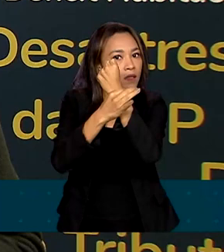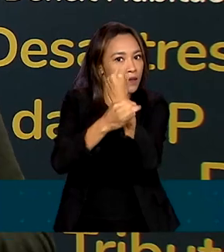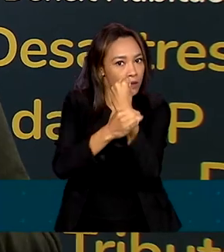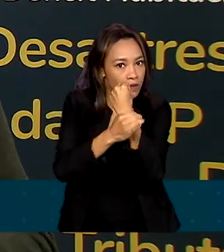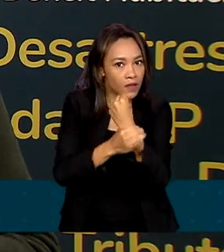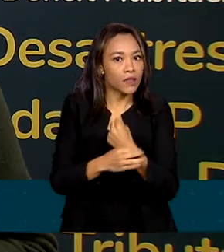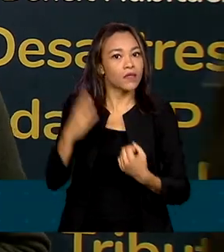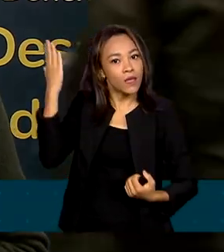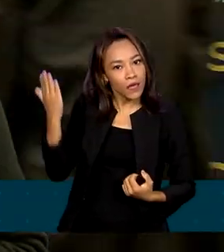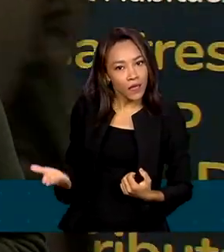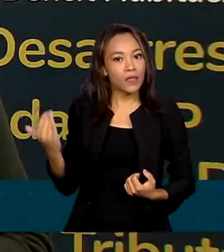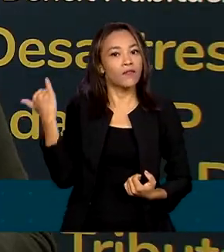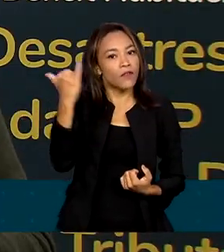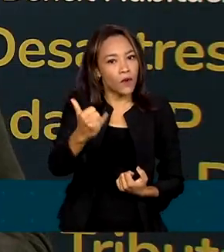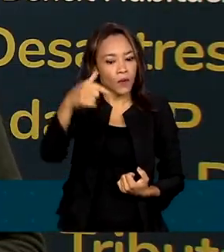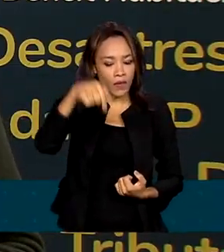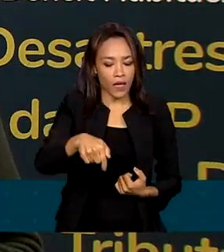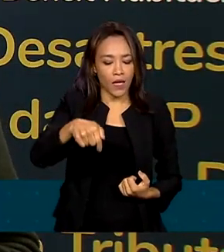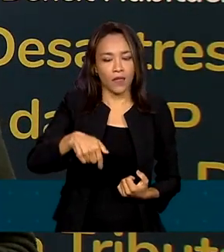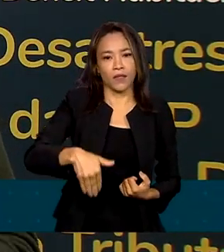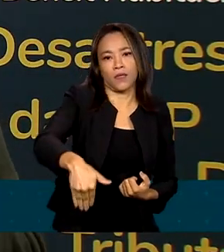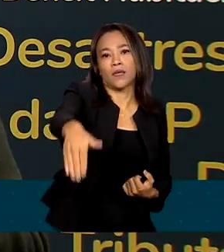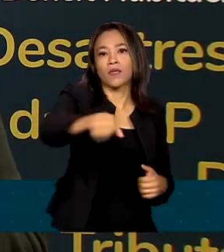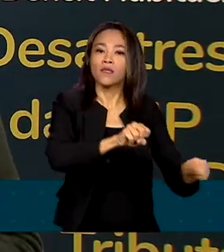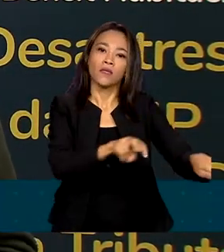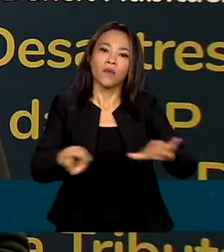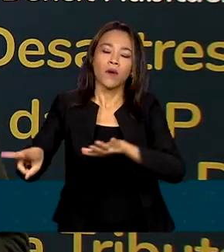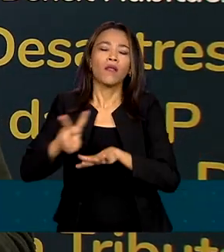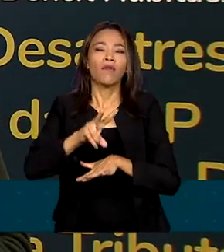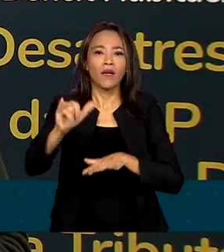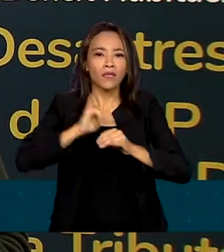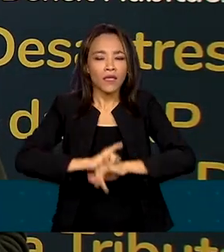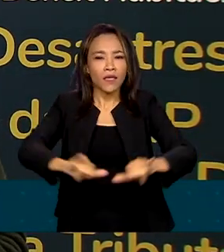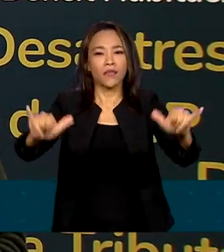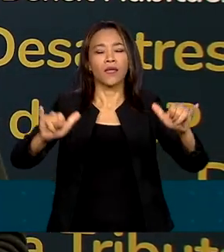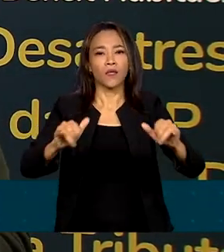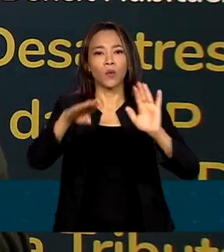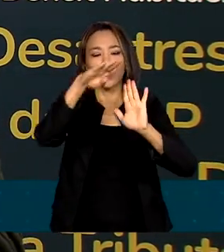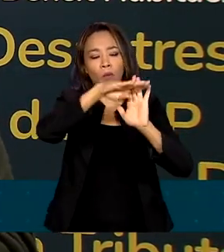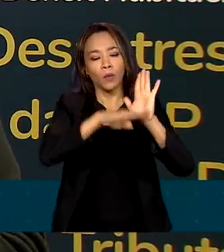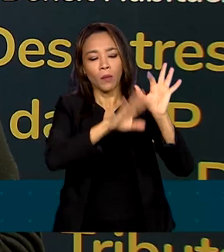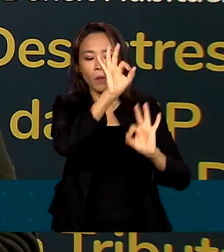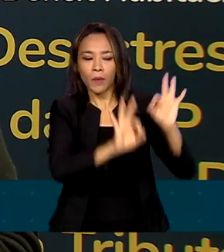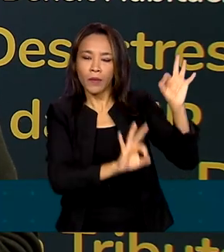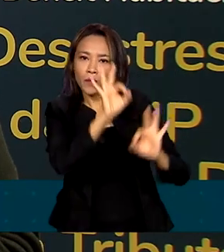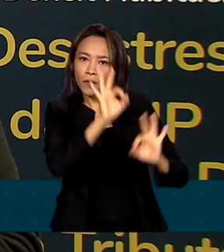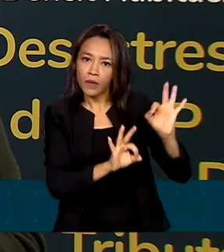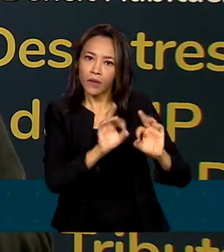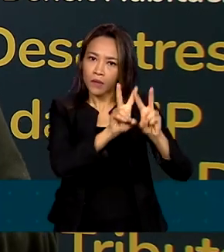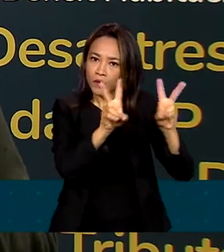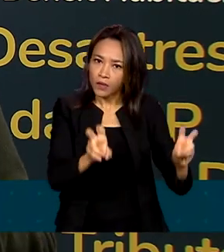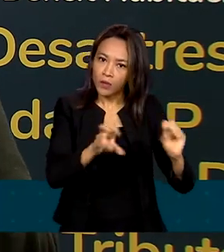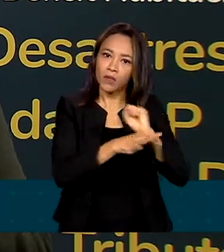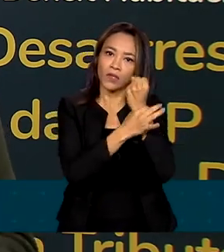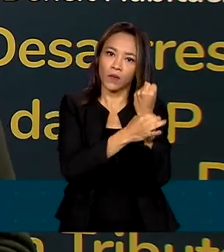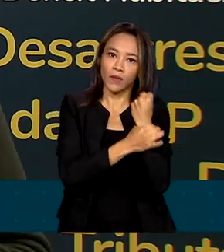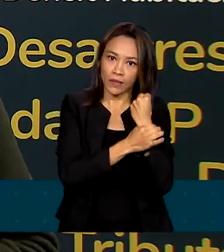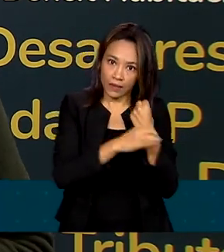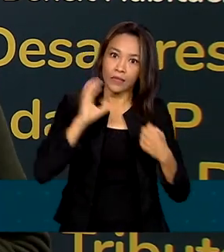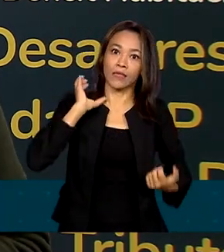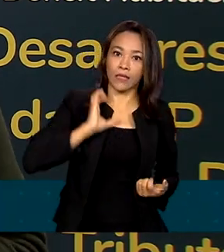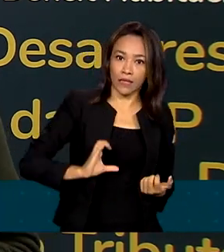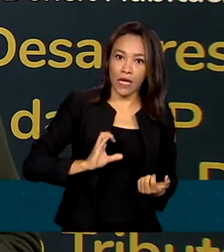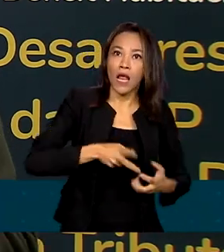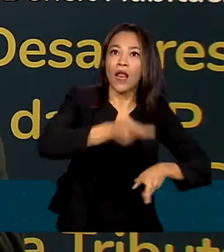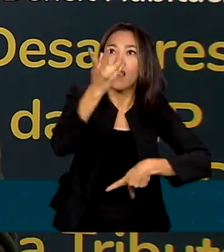anunciou que nesta semana será lançado o Programa Nacional de Segurança Pública com Cidadania, para levar novos